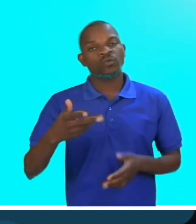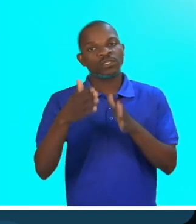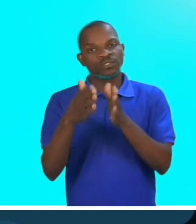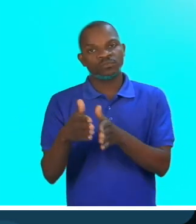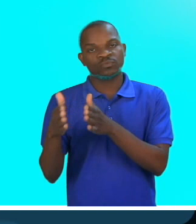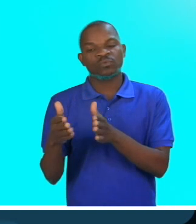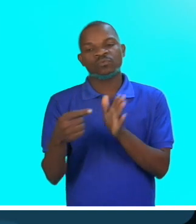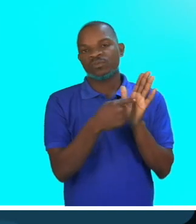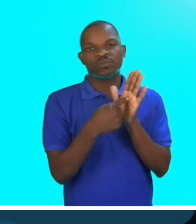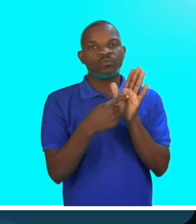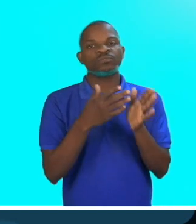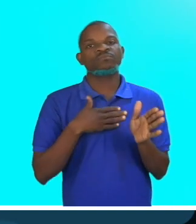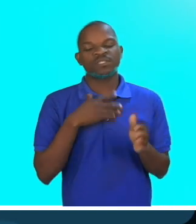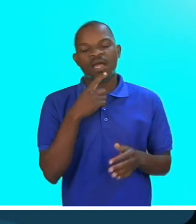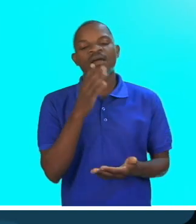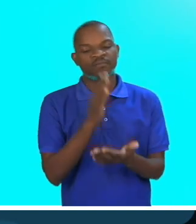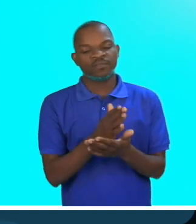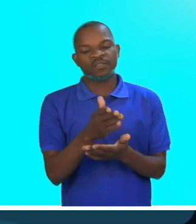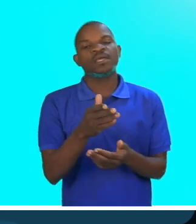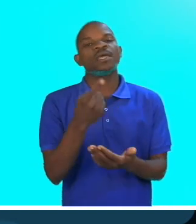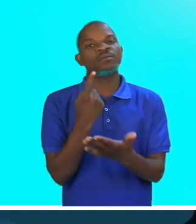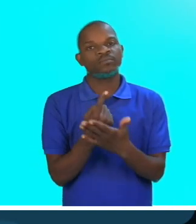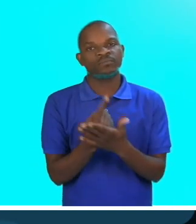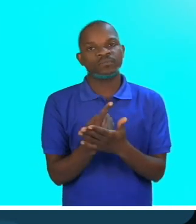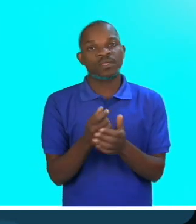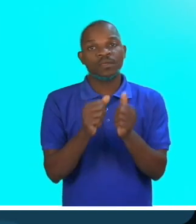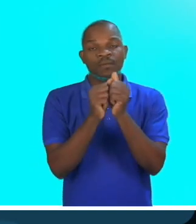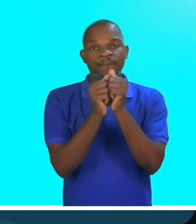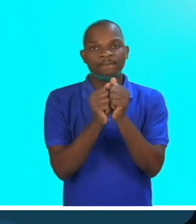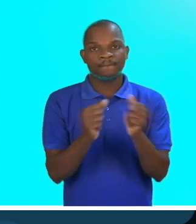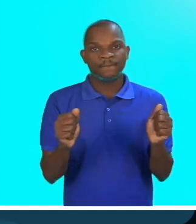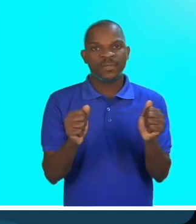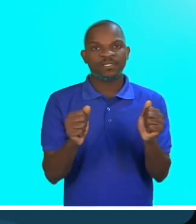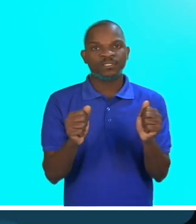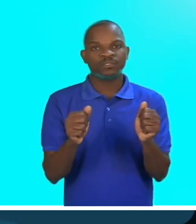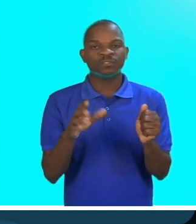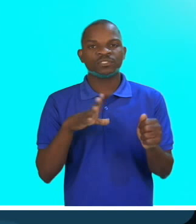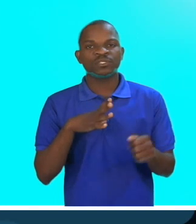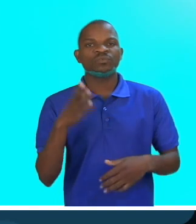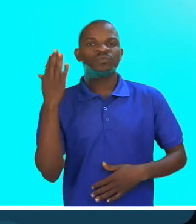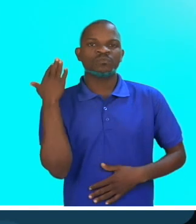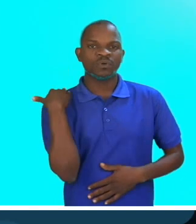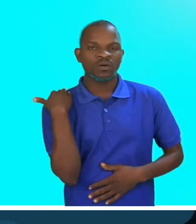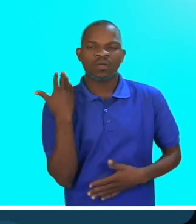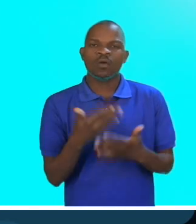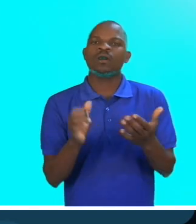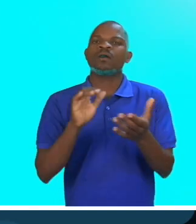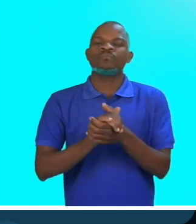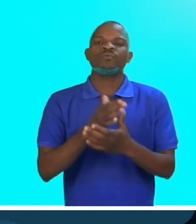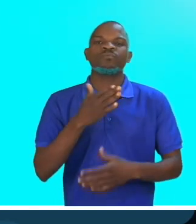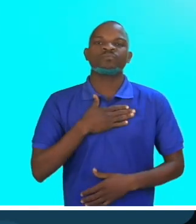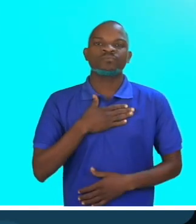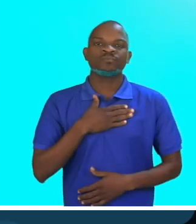ser todo. Estou feliz na parte amorosa, porque tenho alguém que me mostra o valor que eu tenho. Mas, na parte da família,